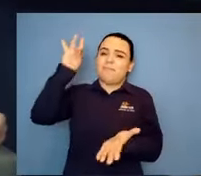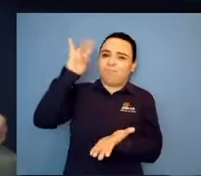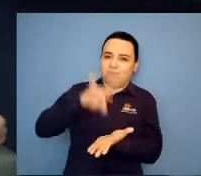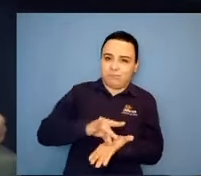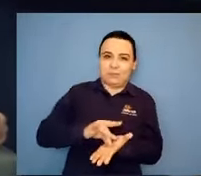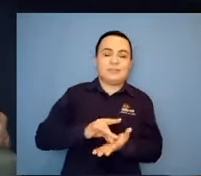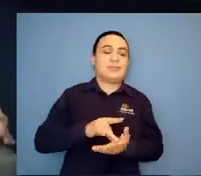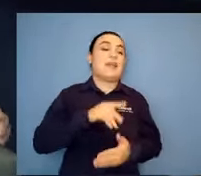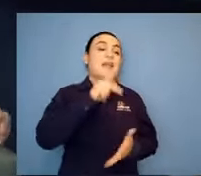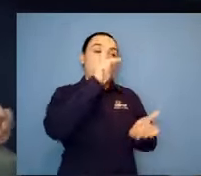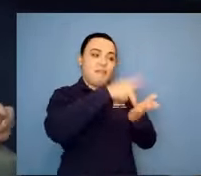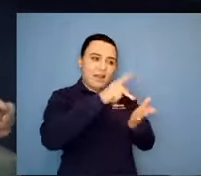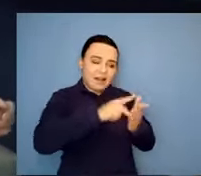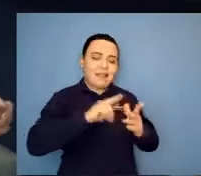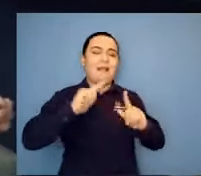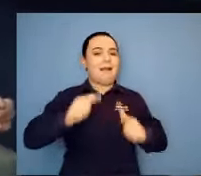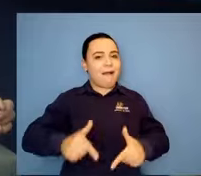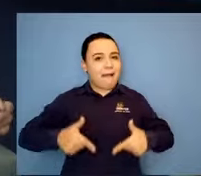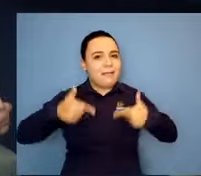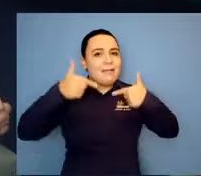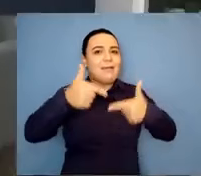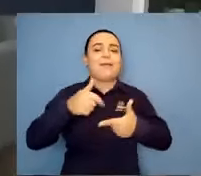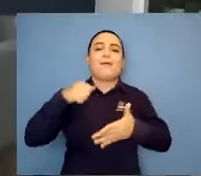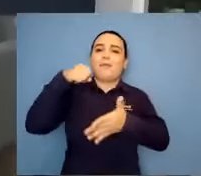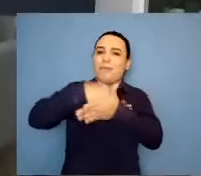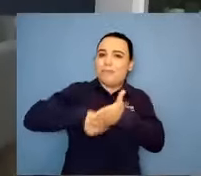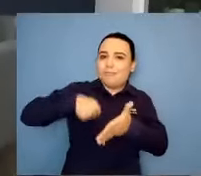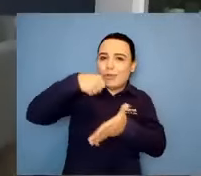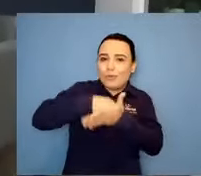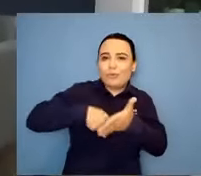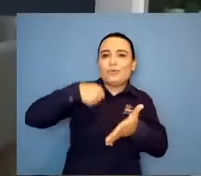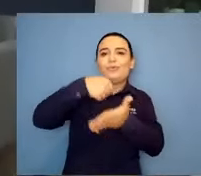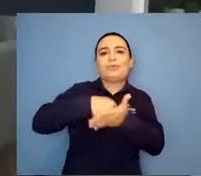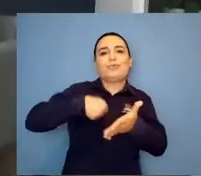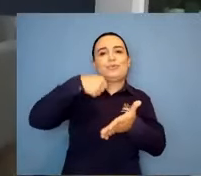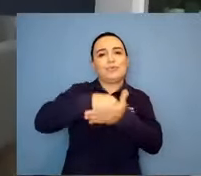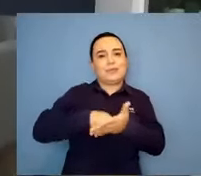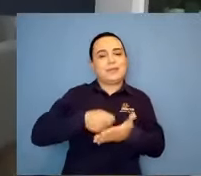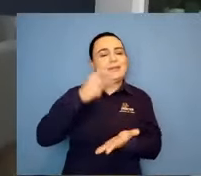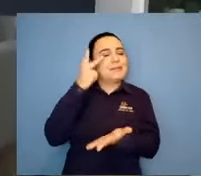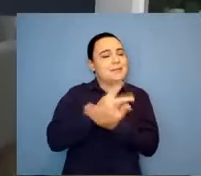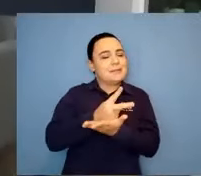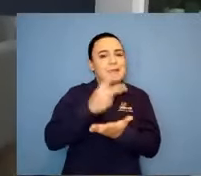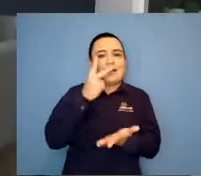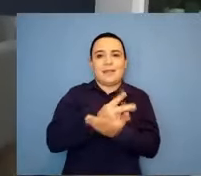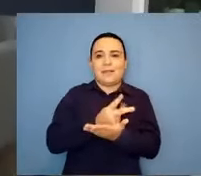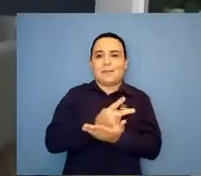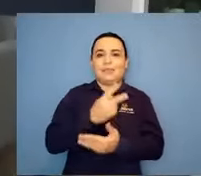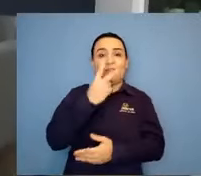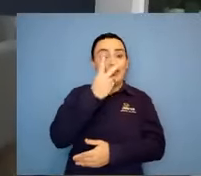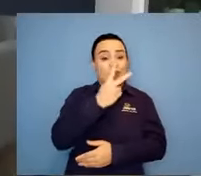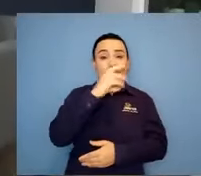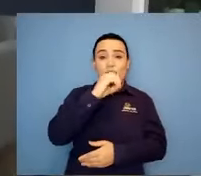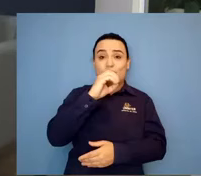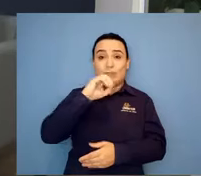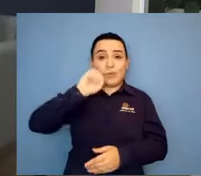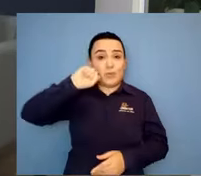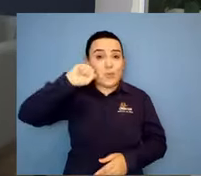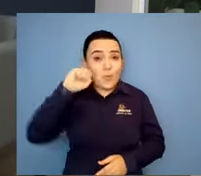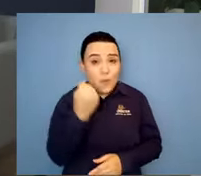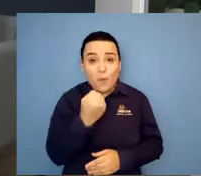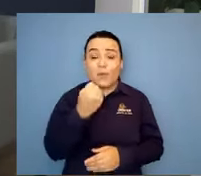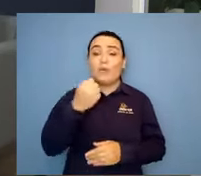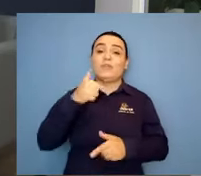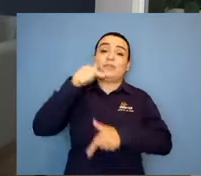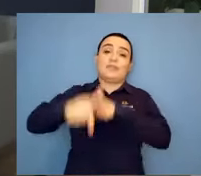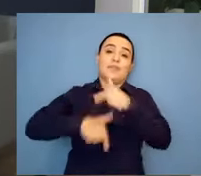educação, uma luta enorme, né? Desde 2008, que a gente trabalha com educação especial, na perspectiva